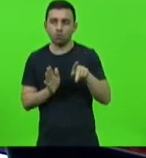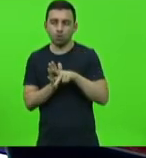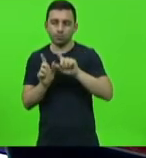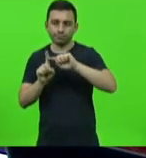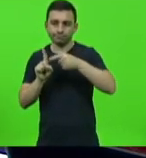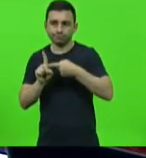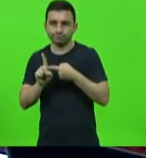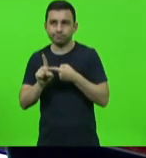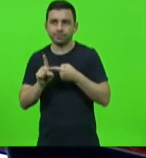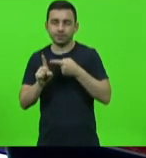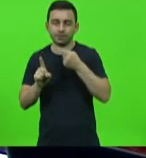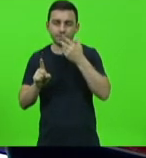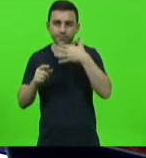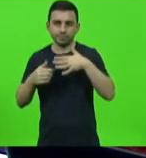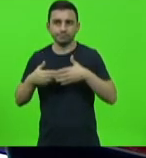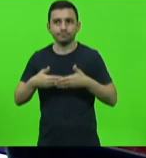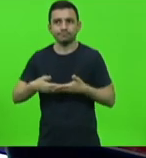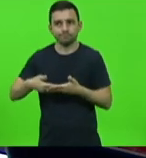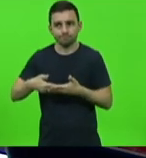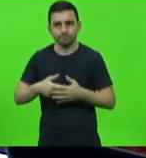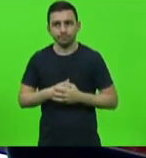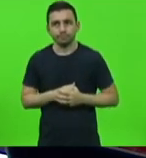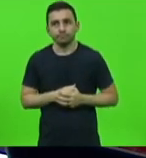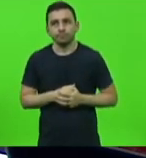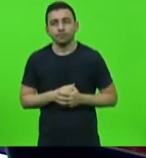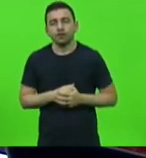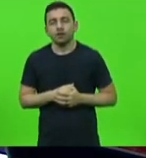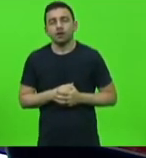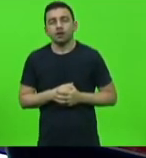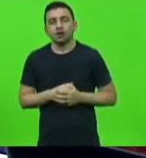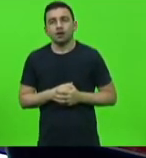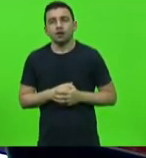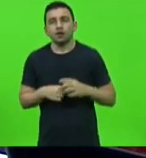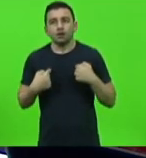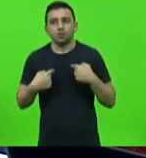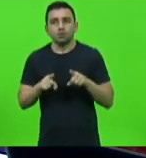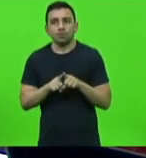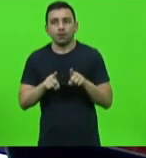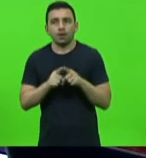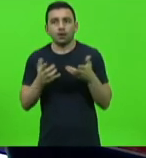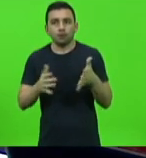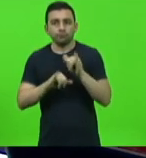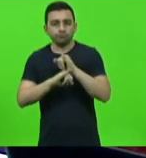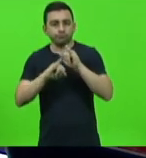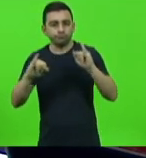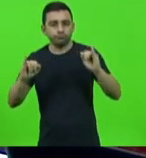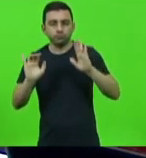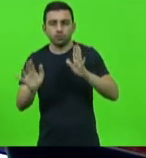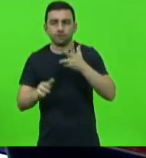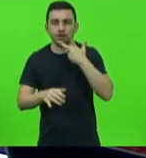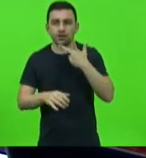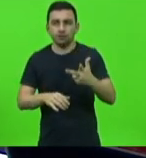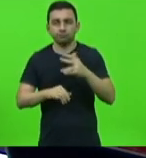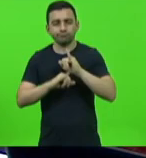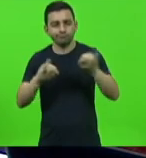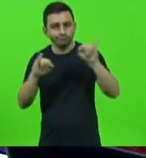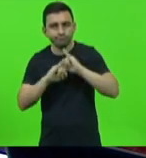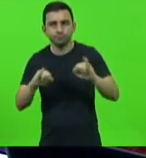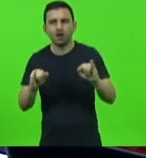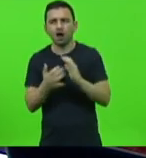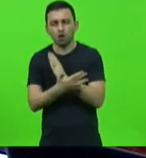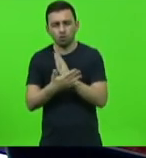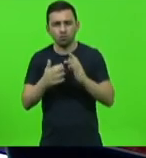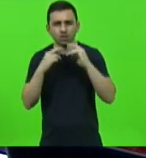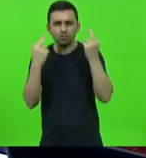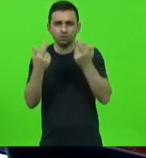senhor presidente eu também quero me manifestar e inclusive falei na imprensa nesses dias fruto de algumas reuniões que